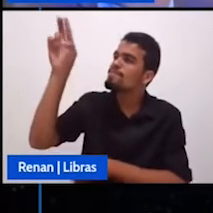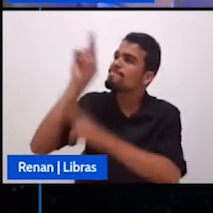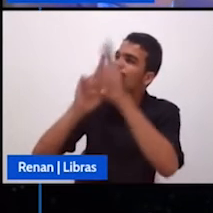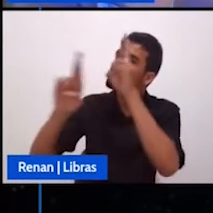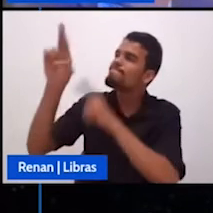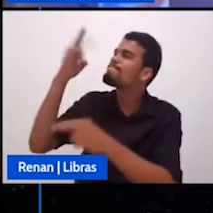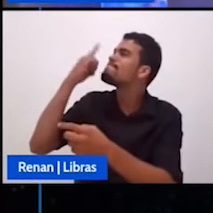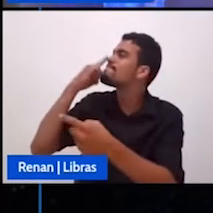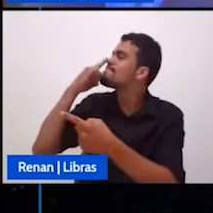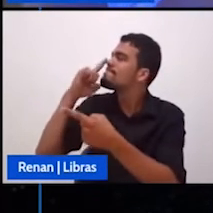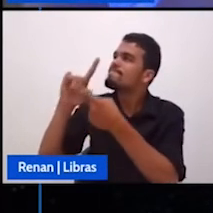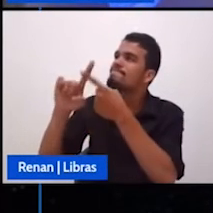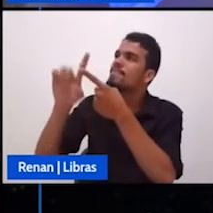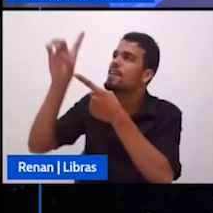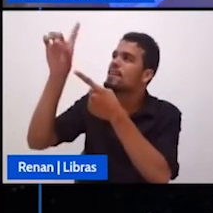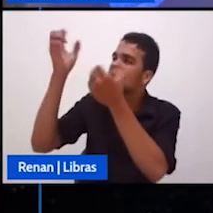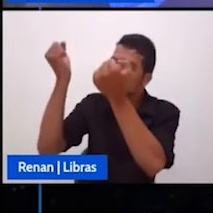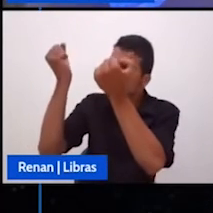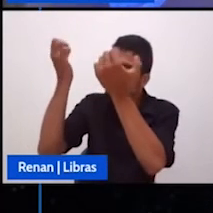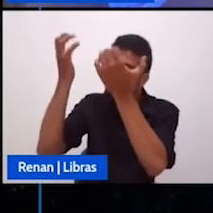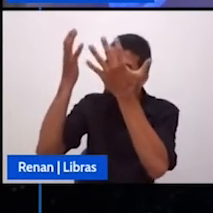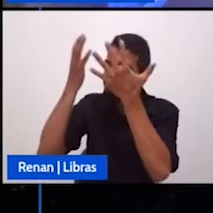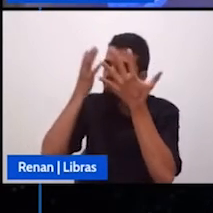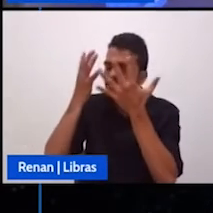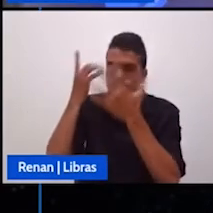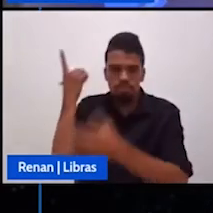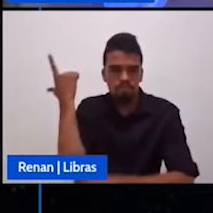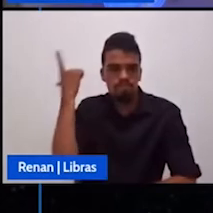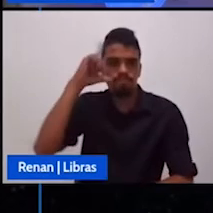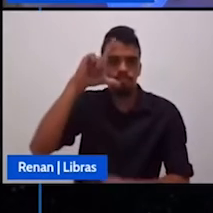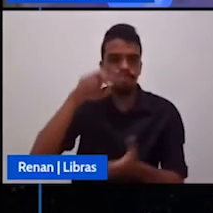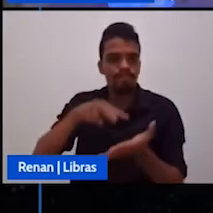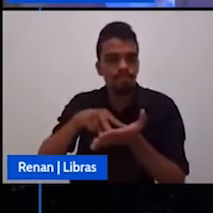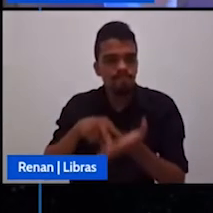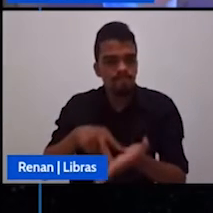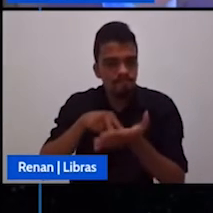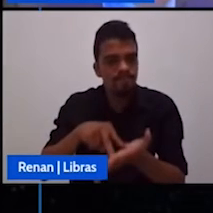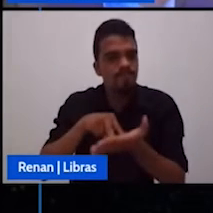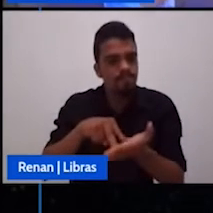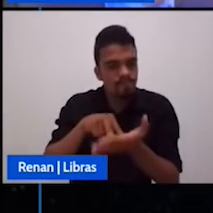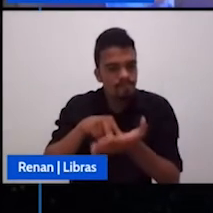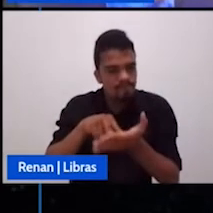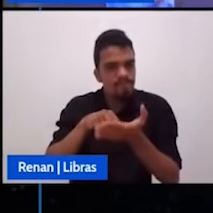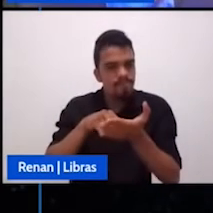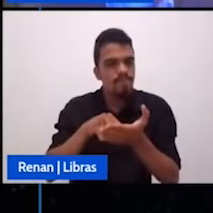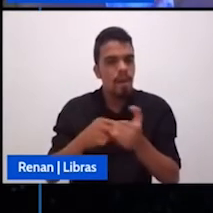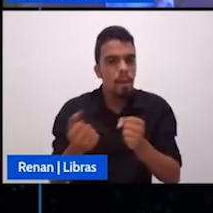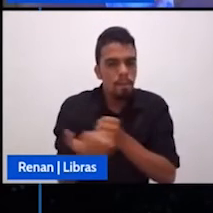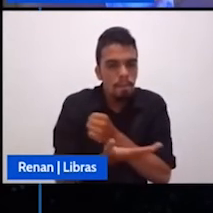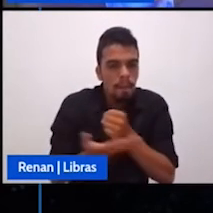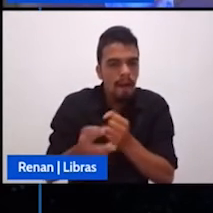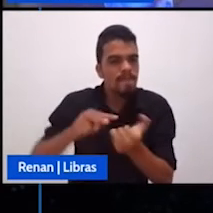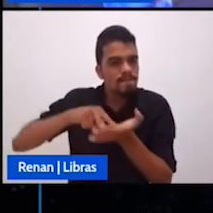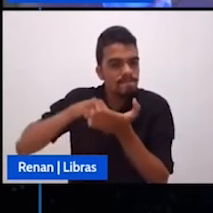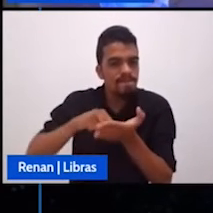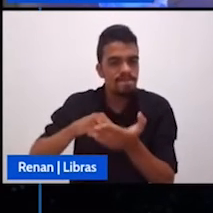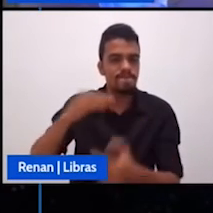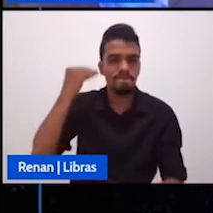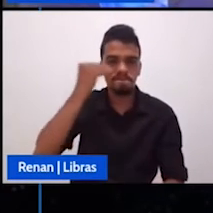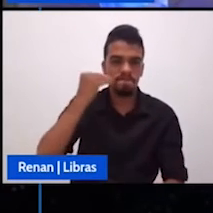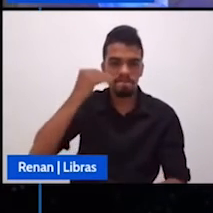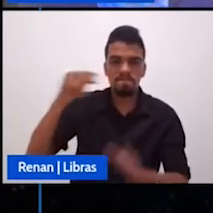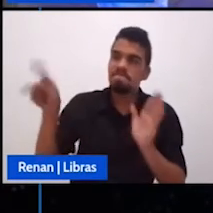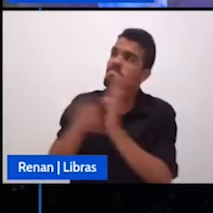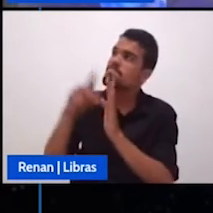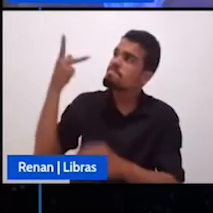dele na sua vida nesse dia você estará então firmemente alicerçado nessa experiência então que Deus te